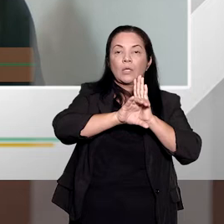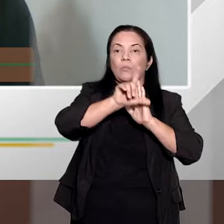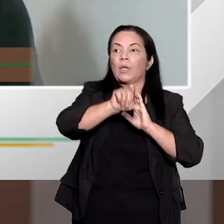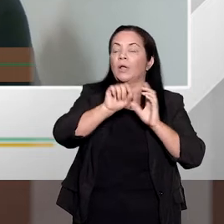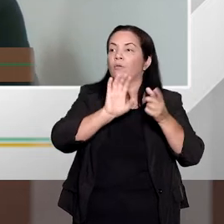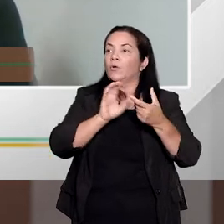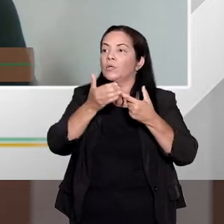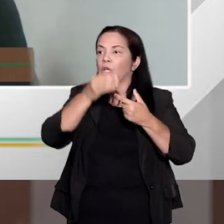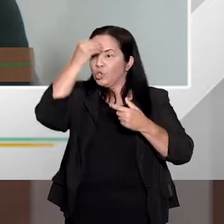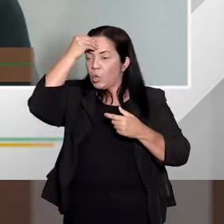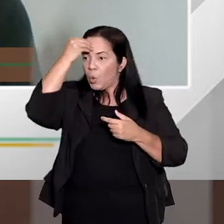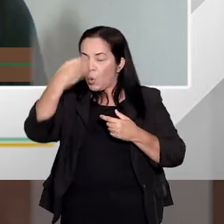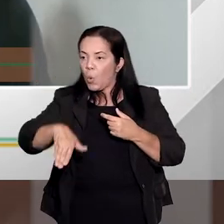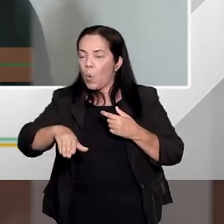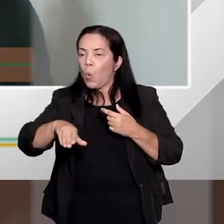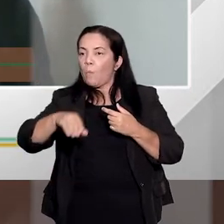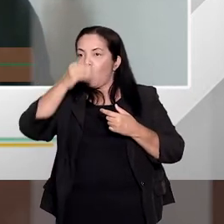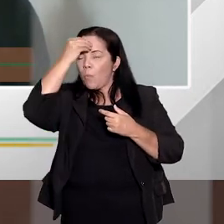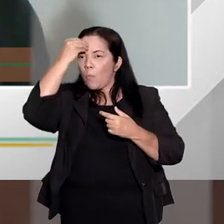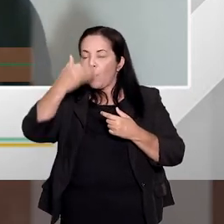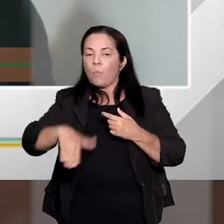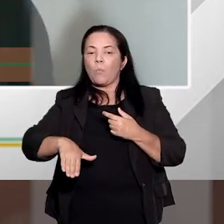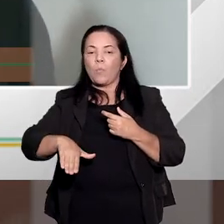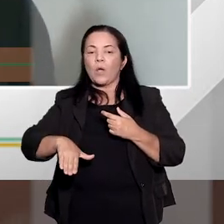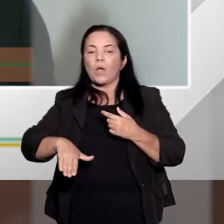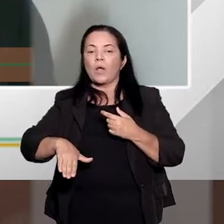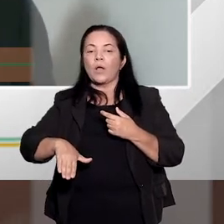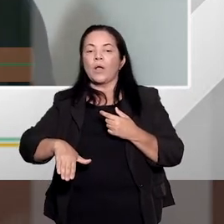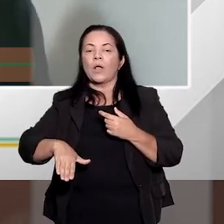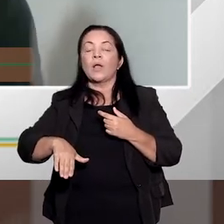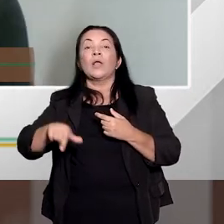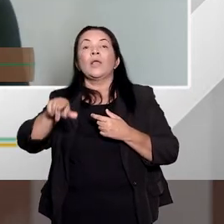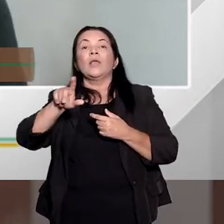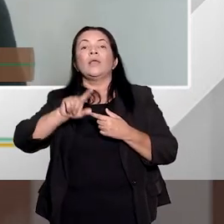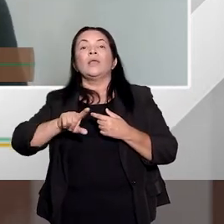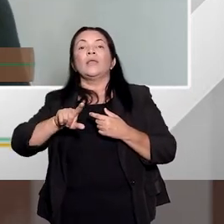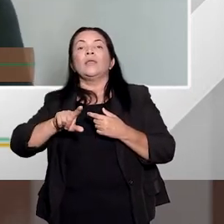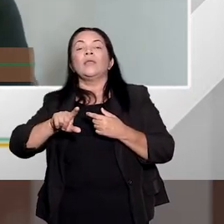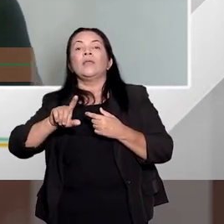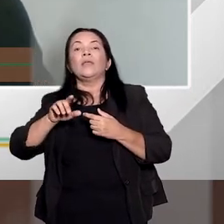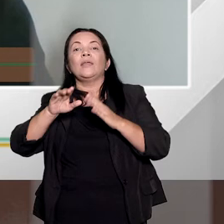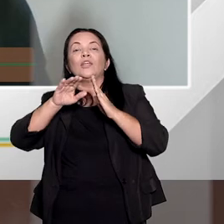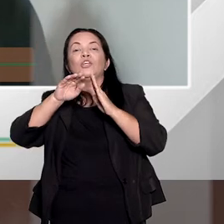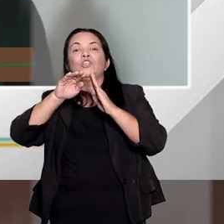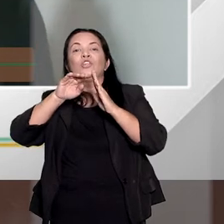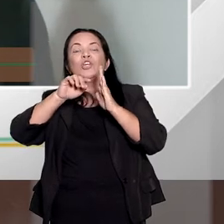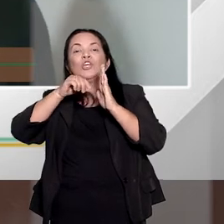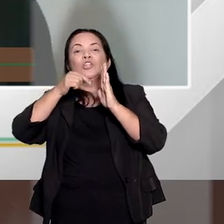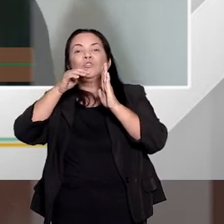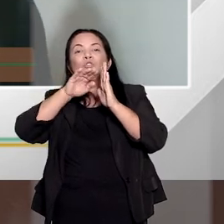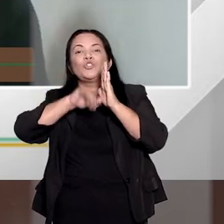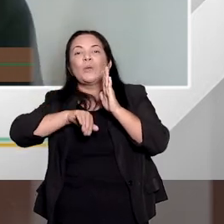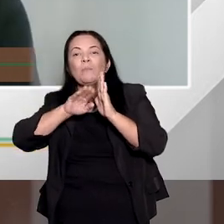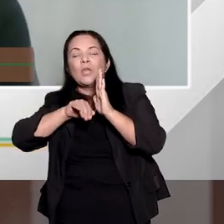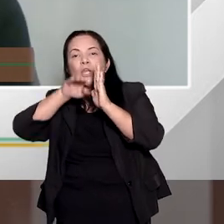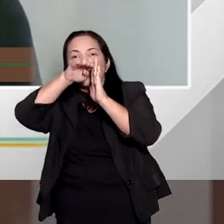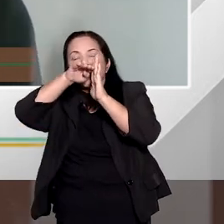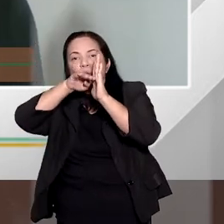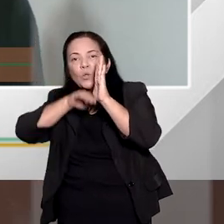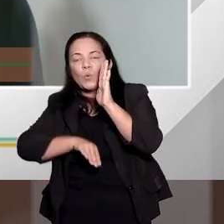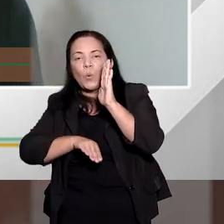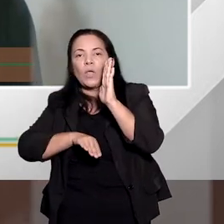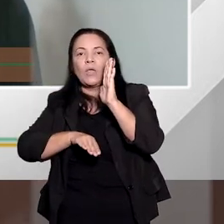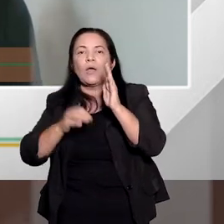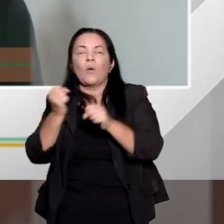conceito de culpabilidade como elemento da teoria do crime, do conceito de crime, e usava na dosimetria da pena, e é claro, incorria no